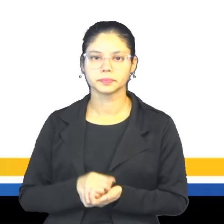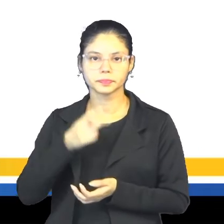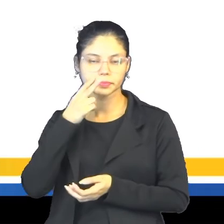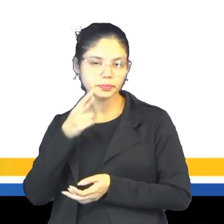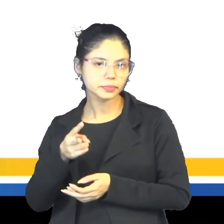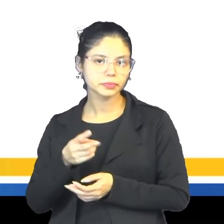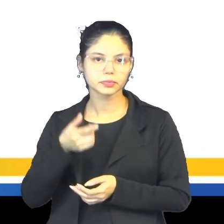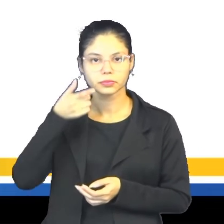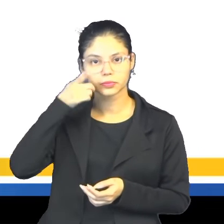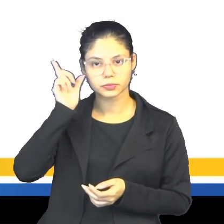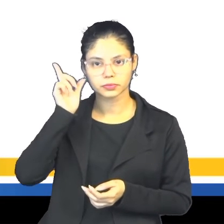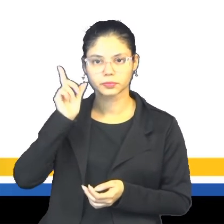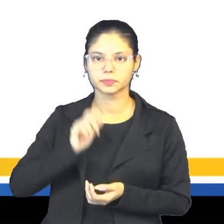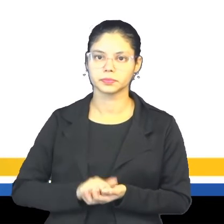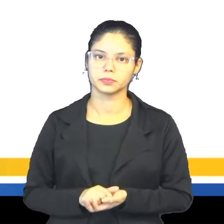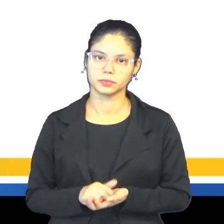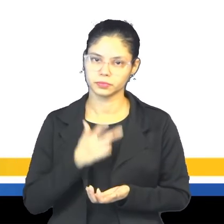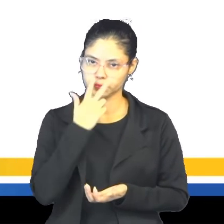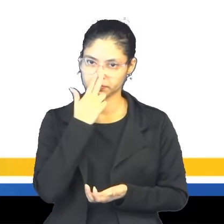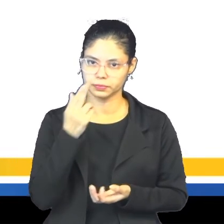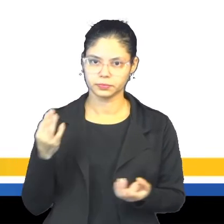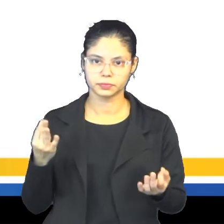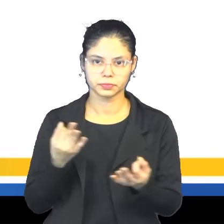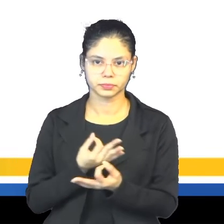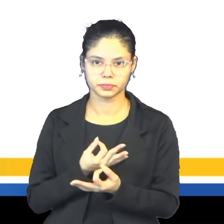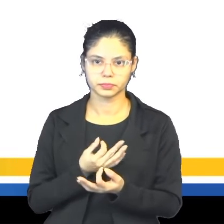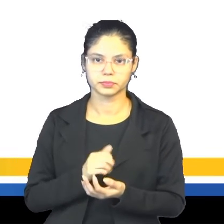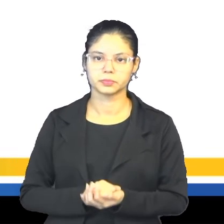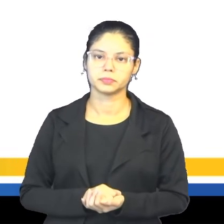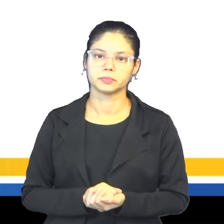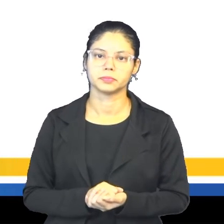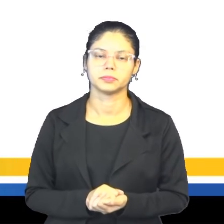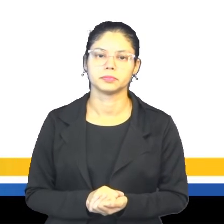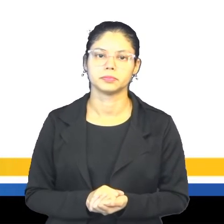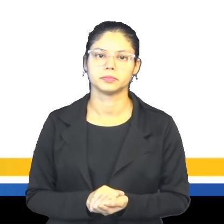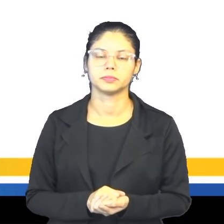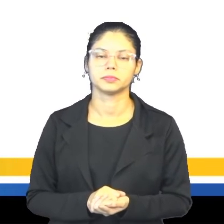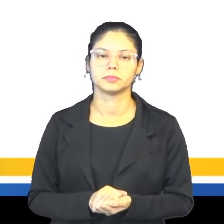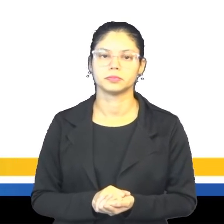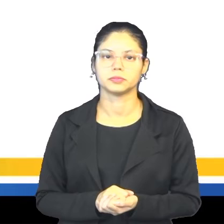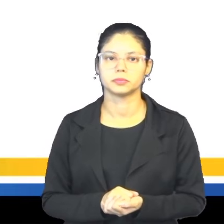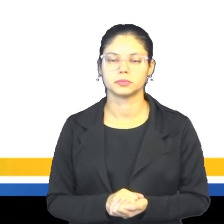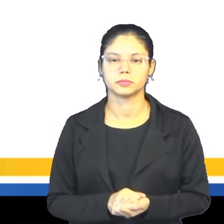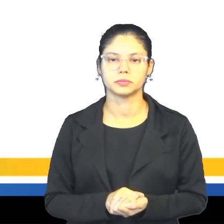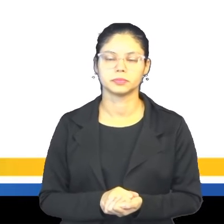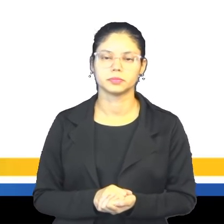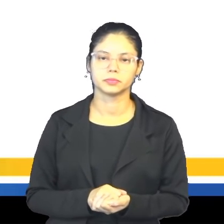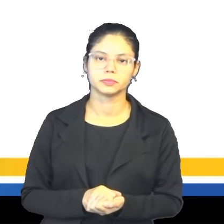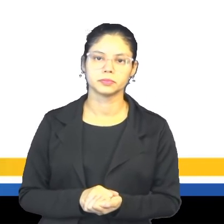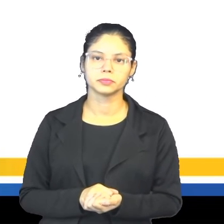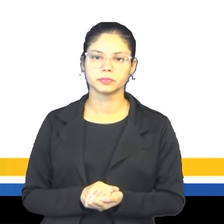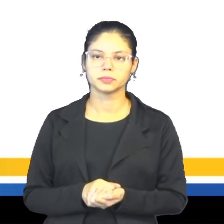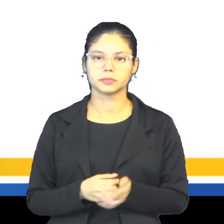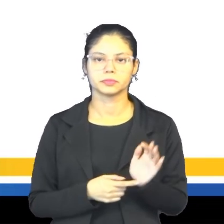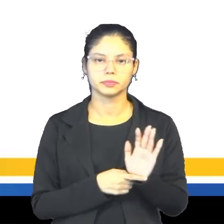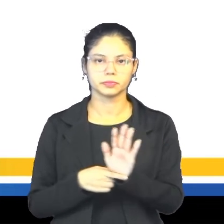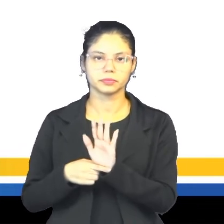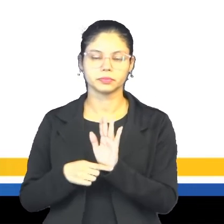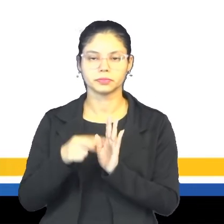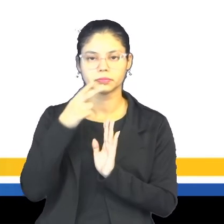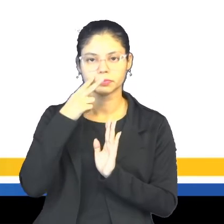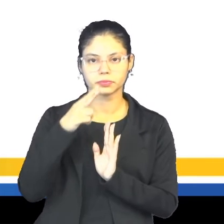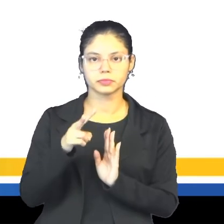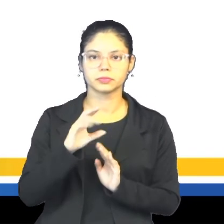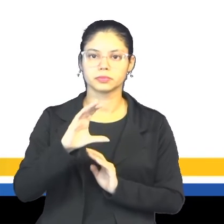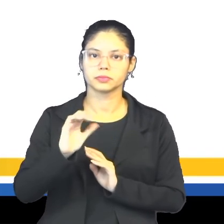Eu vi a Carla ontem. Ela parece ótima. Yesterday, né, ela vai indicar, né, que ela viu